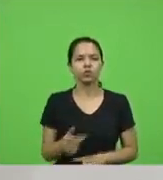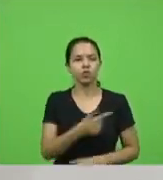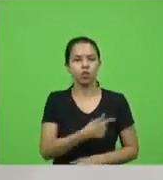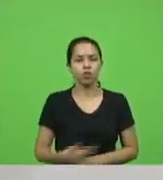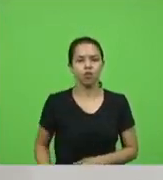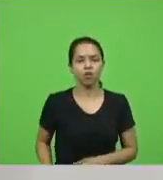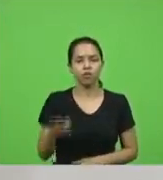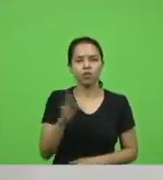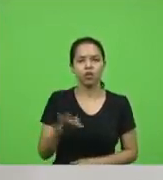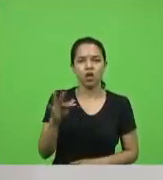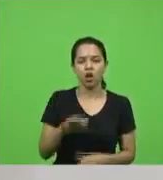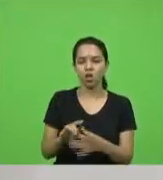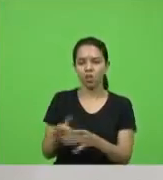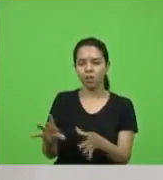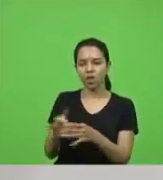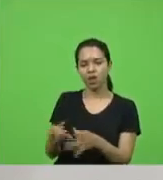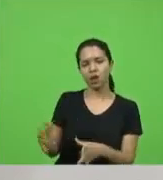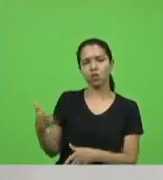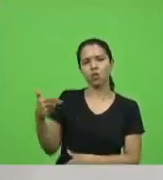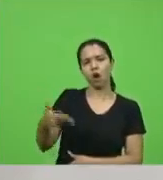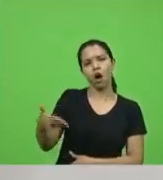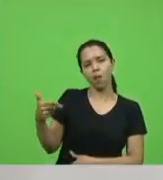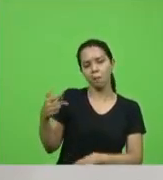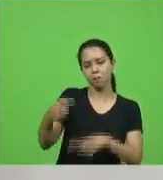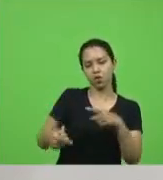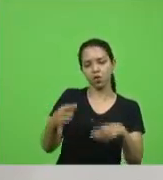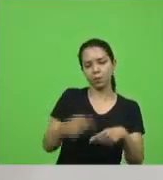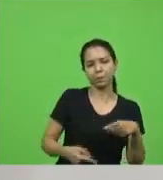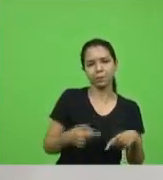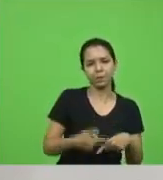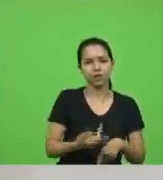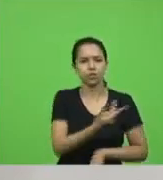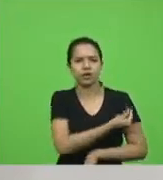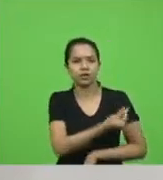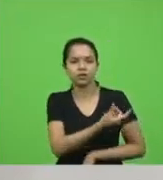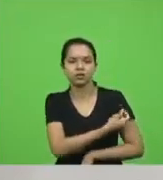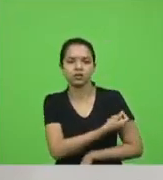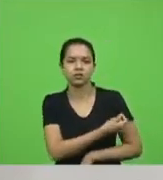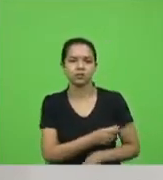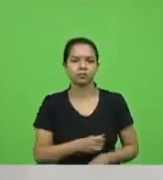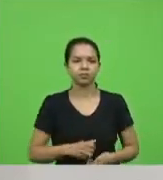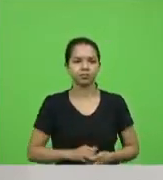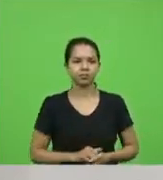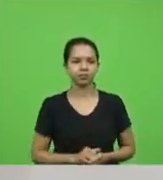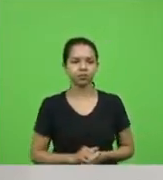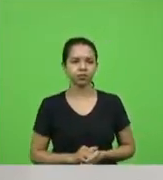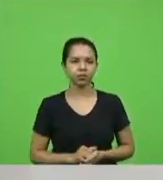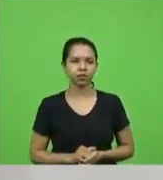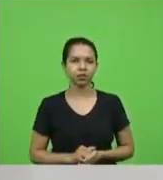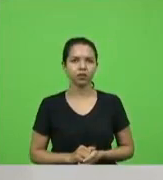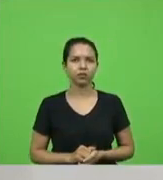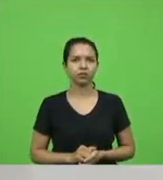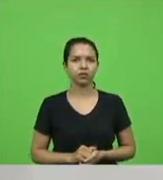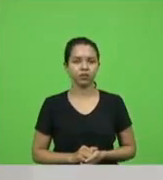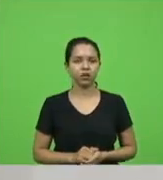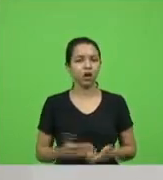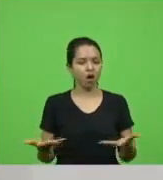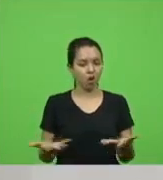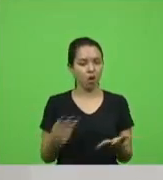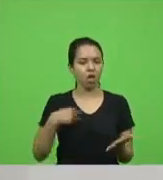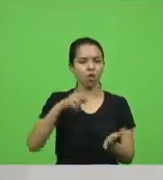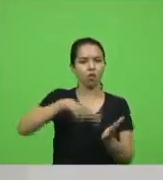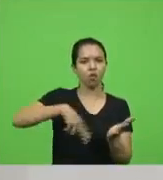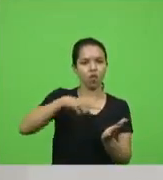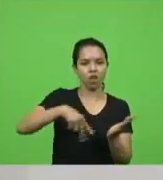armas e proibindo vacinas proibindo a comercialização de vacinas vejam a lógica aí eu estava lendo agora aqui